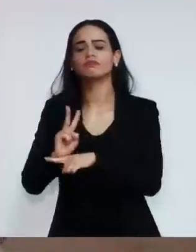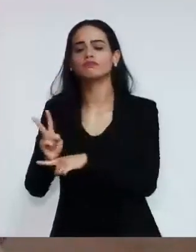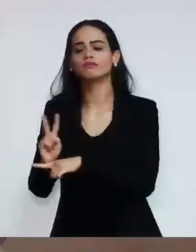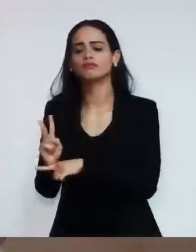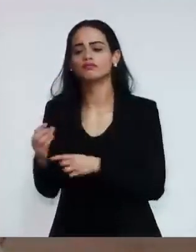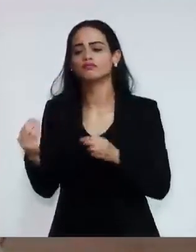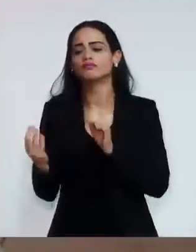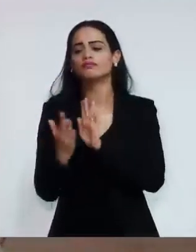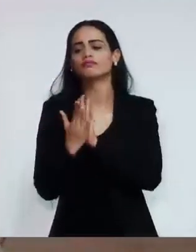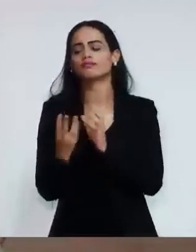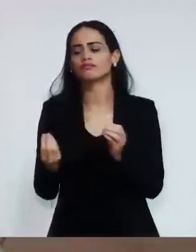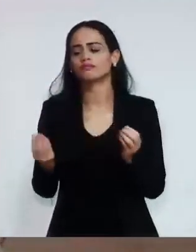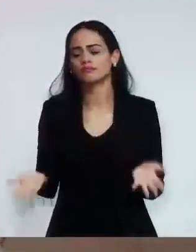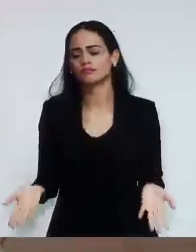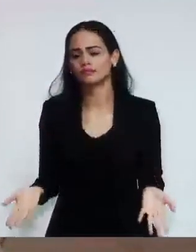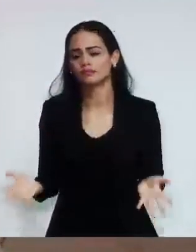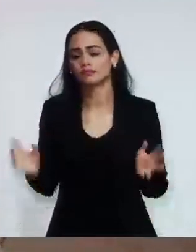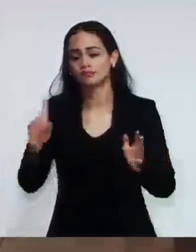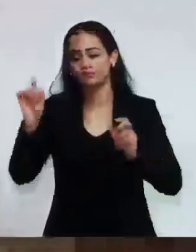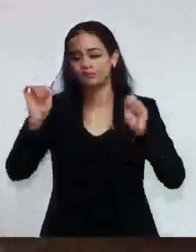cidade vinhedense. Deus que abençoe a todos. Deus que abençoe a todos.